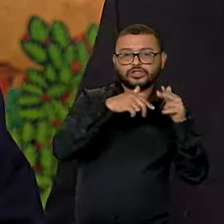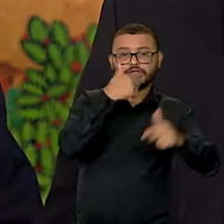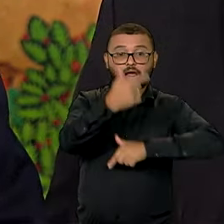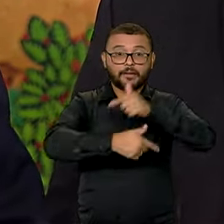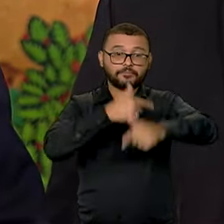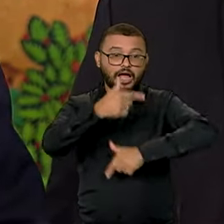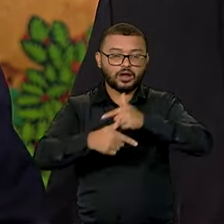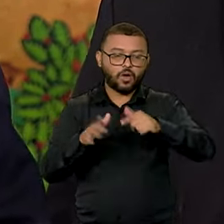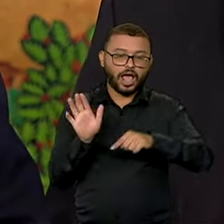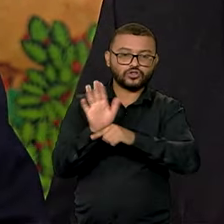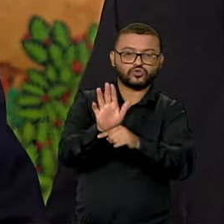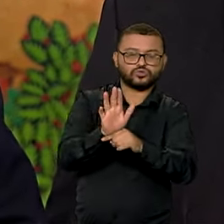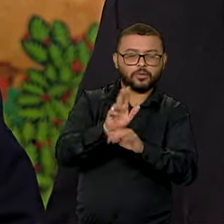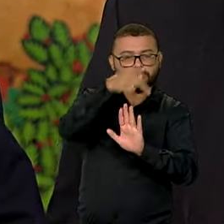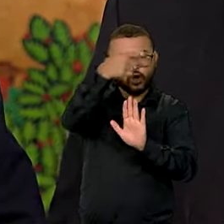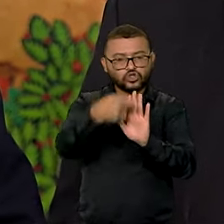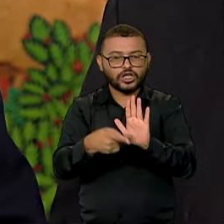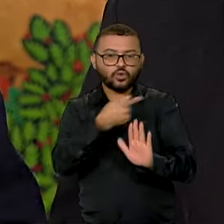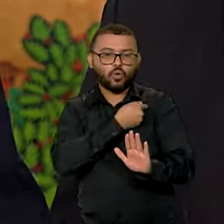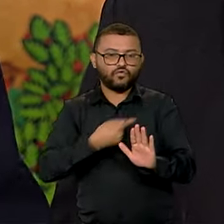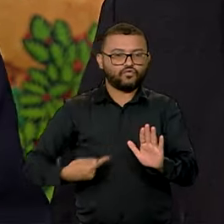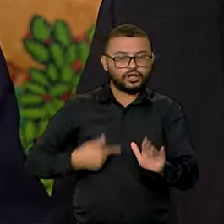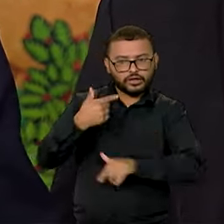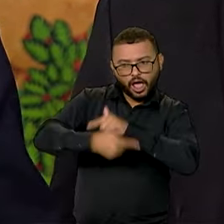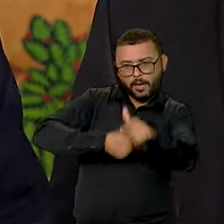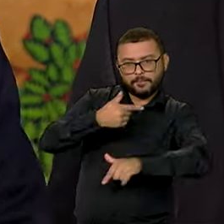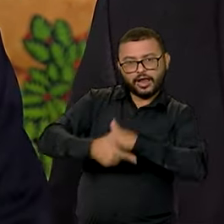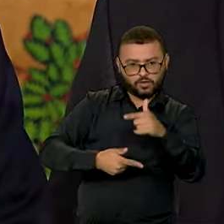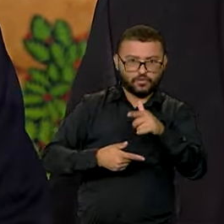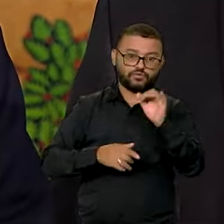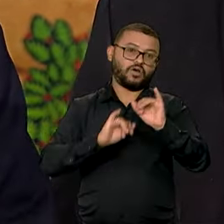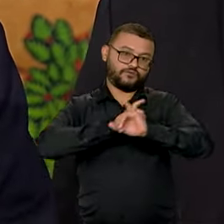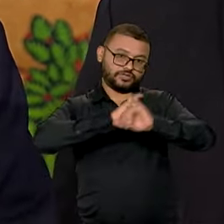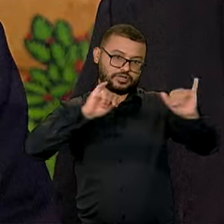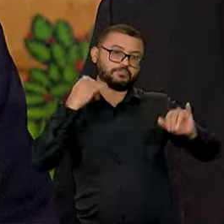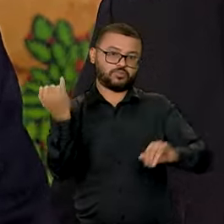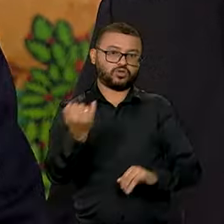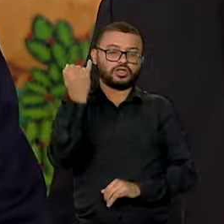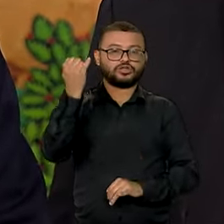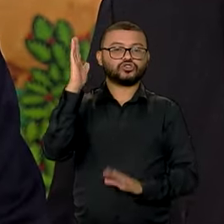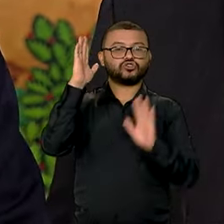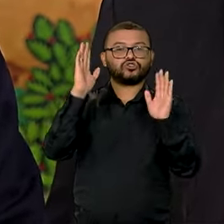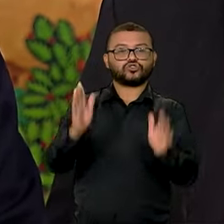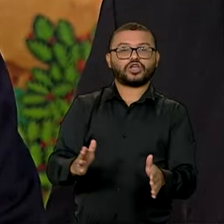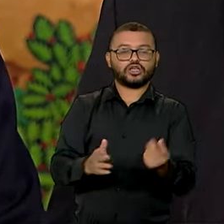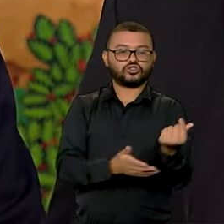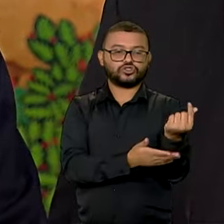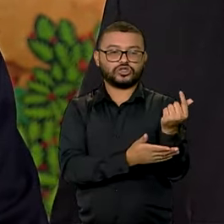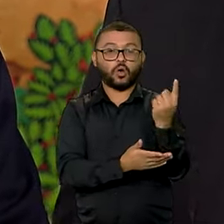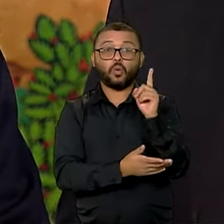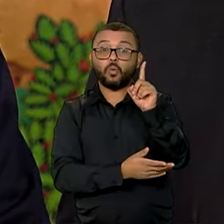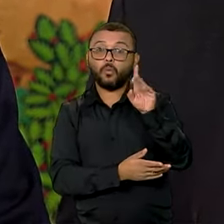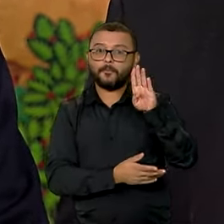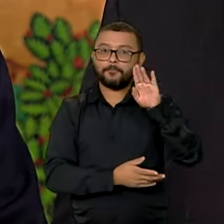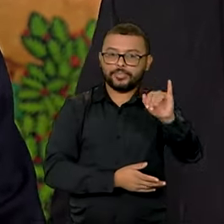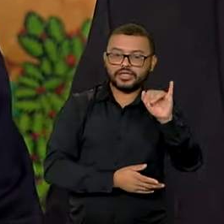todos os programas de governo para dar um dado muito importante, nós batemos o valor de 1